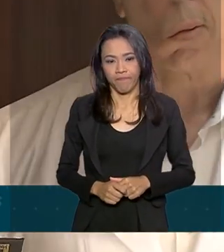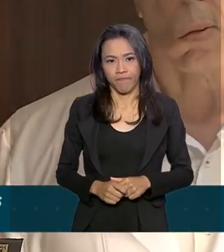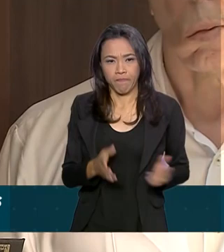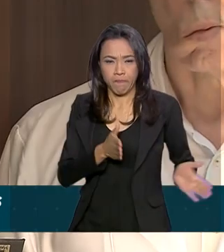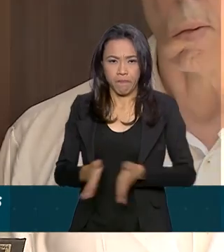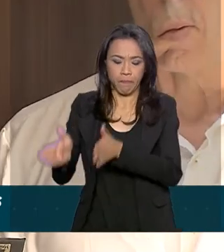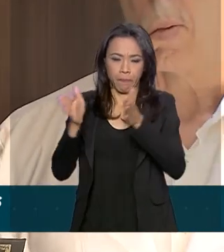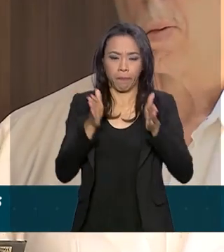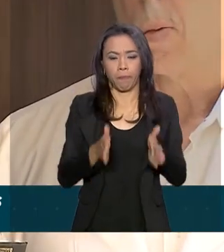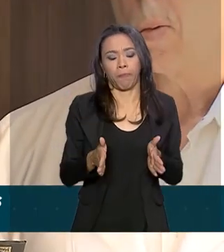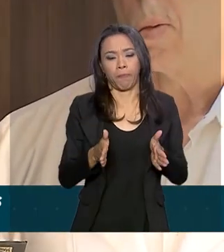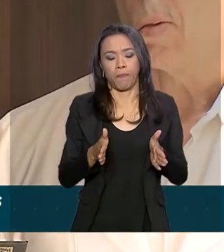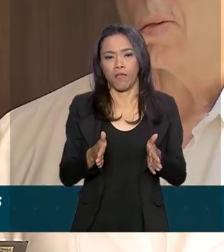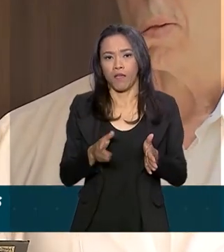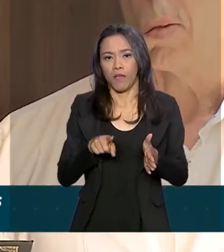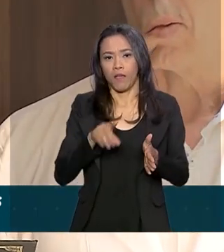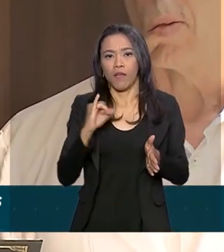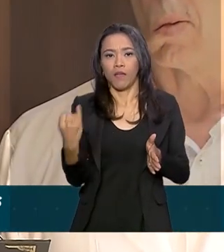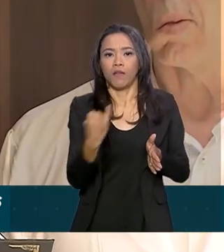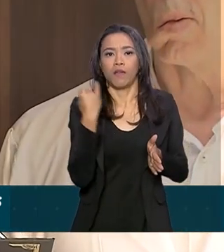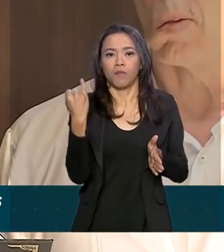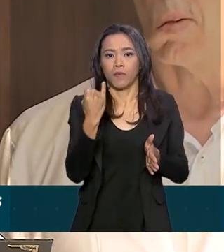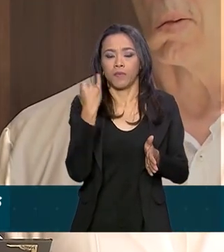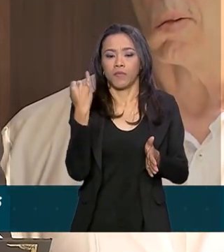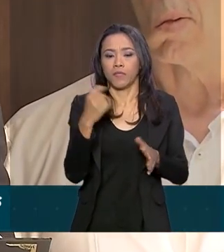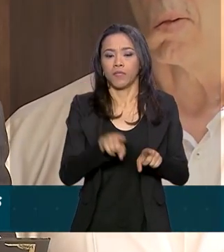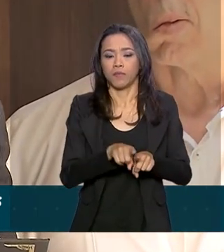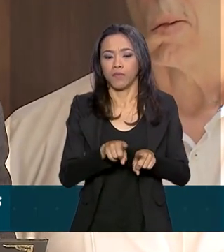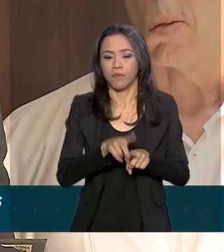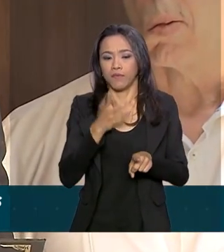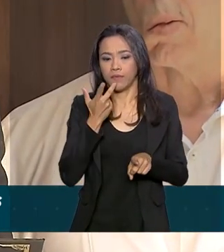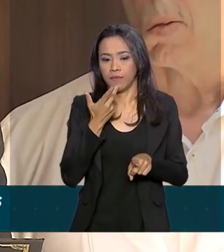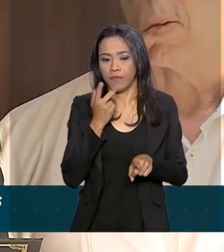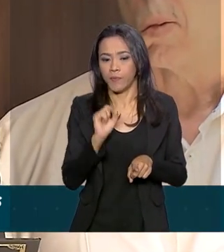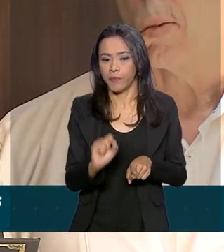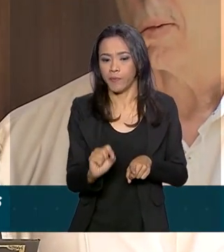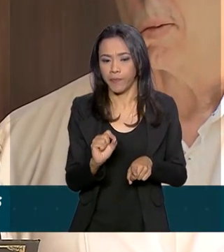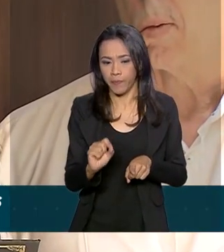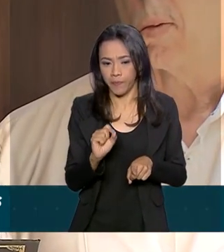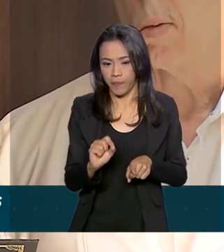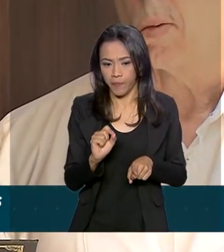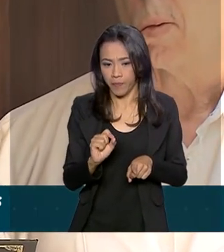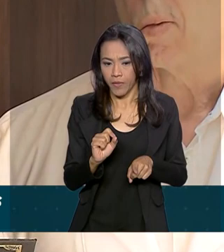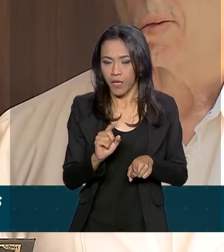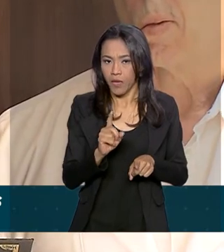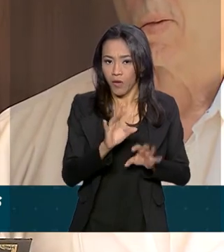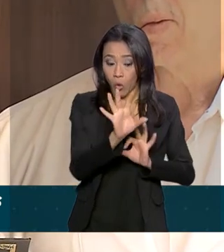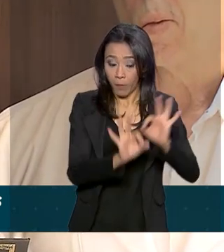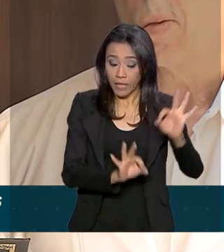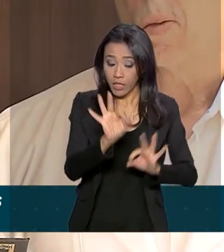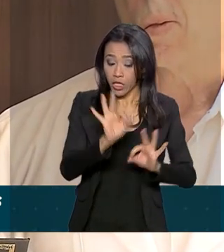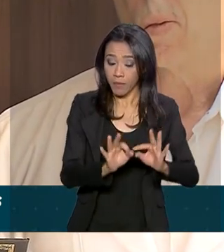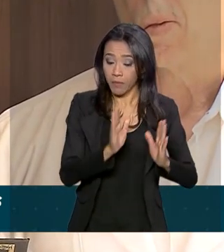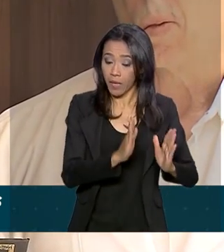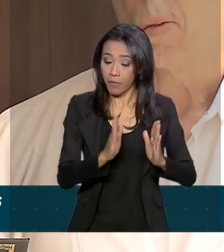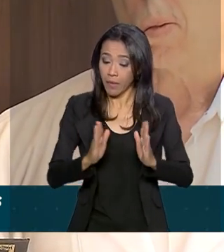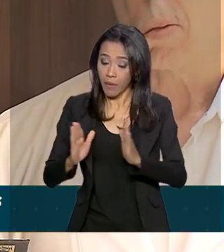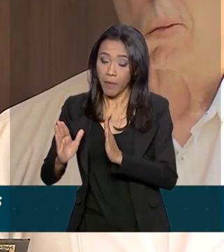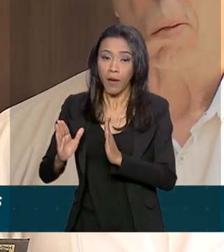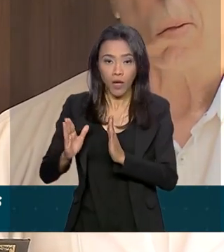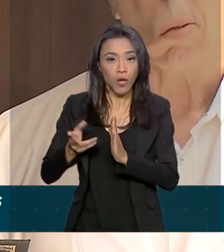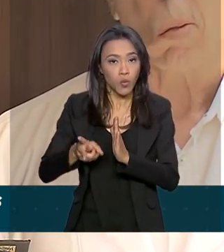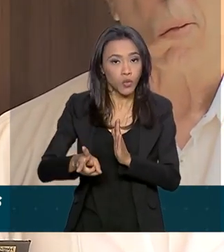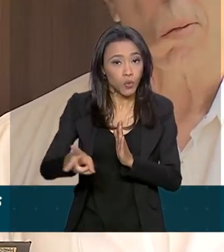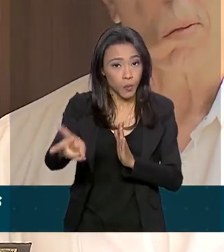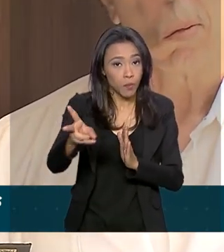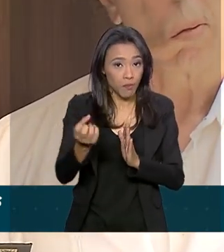É importante também para a Sônia que, igualmente, o planejamento mantém-se para a viagem do senhor presidente a Nova